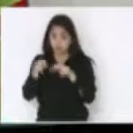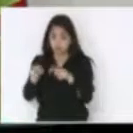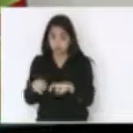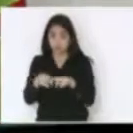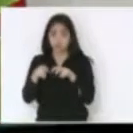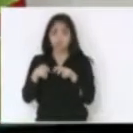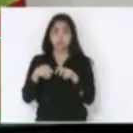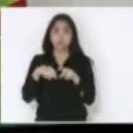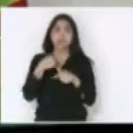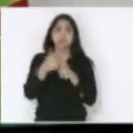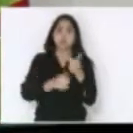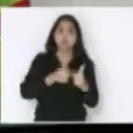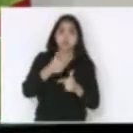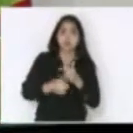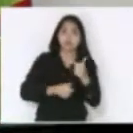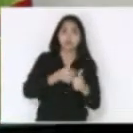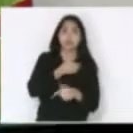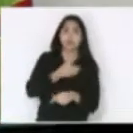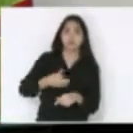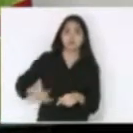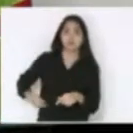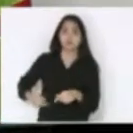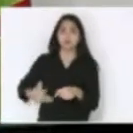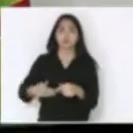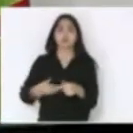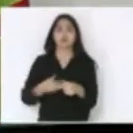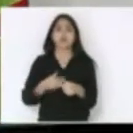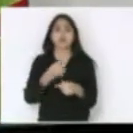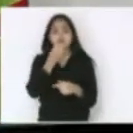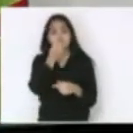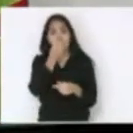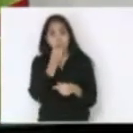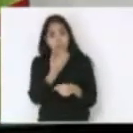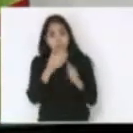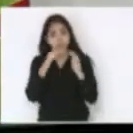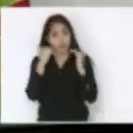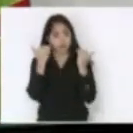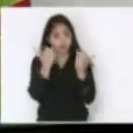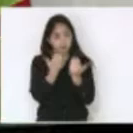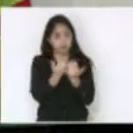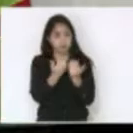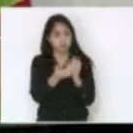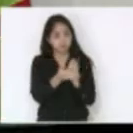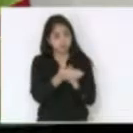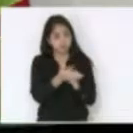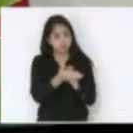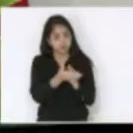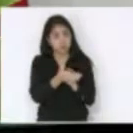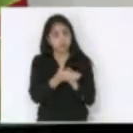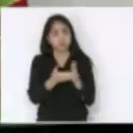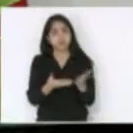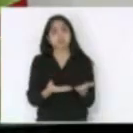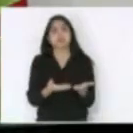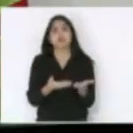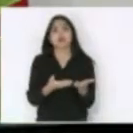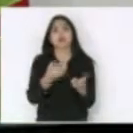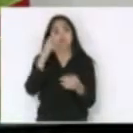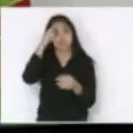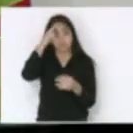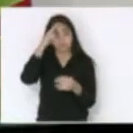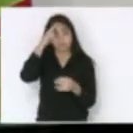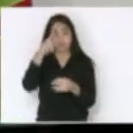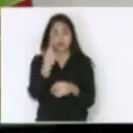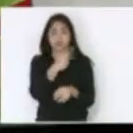do serviço público da agricultura em Santa Catarina um belo congresso parabenizar o Sindasp pela sua história já